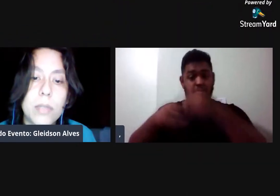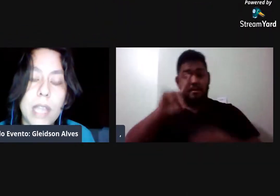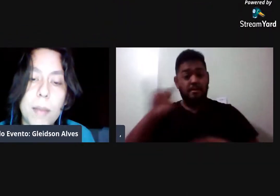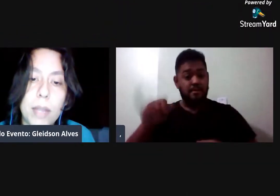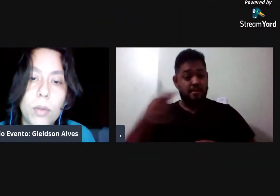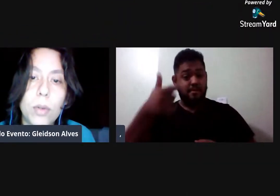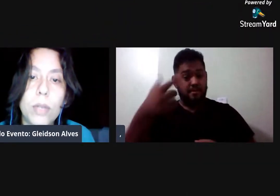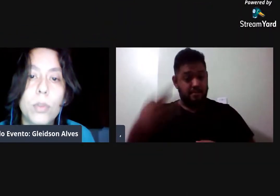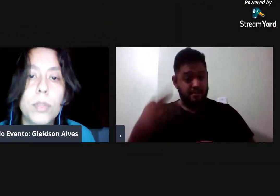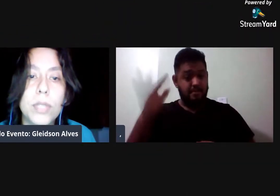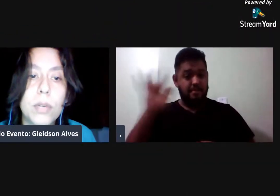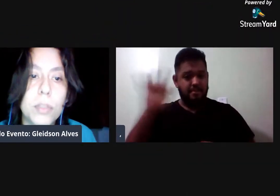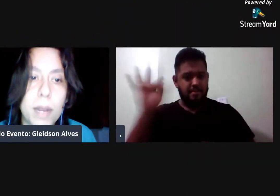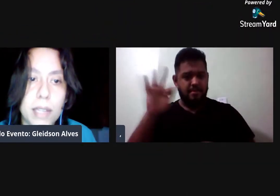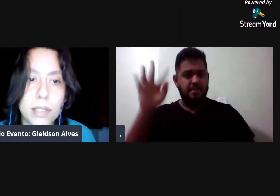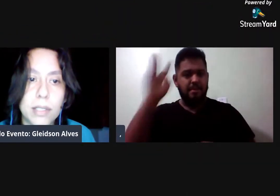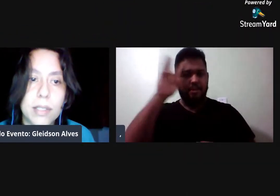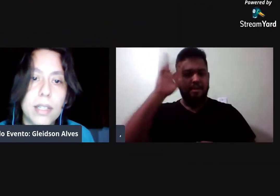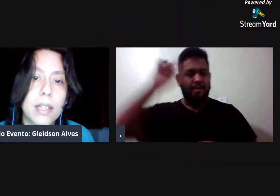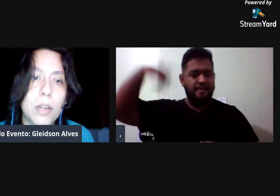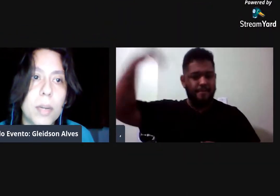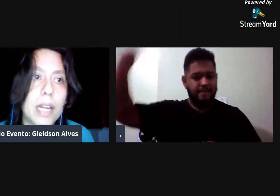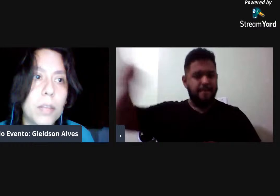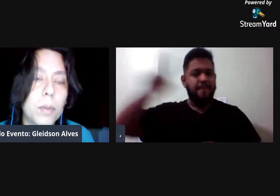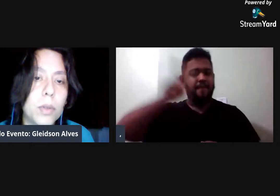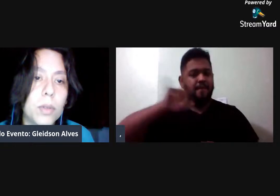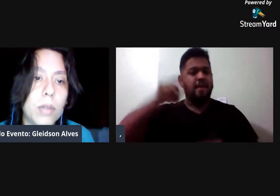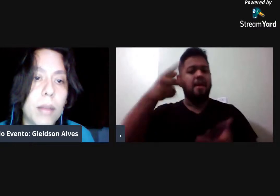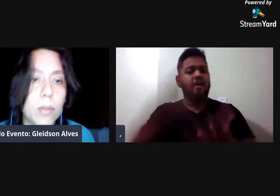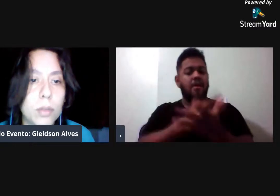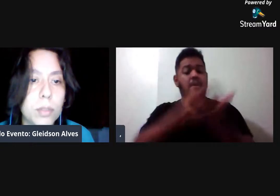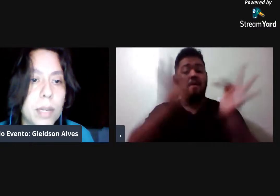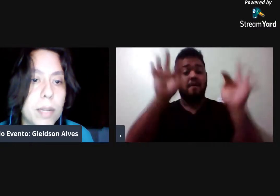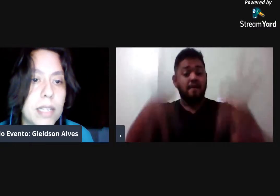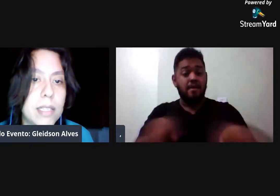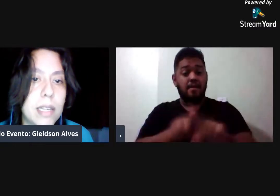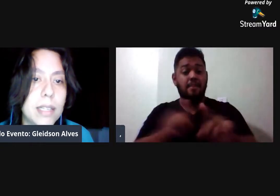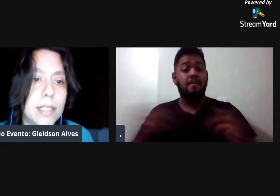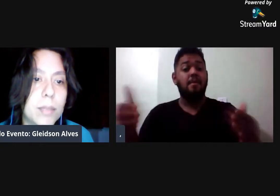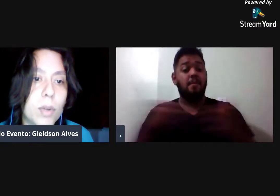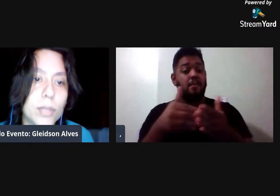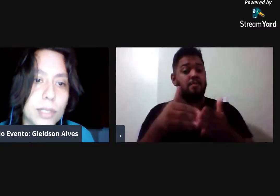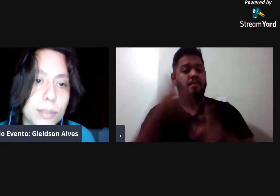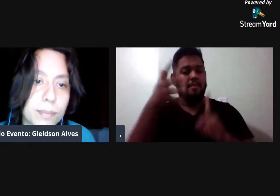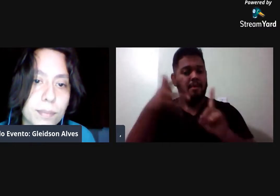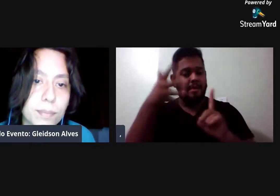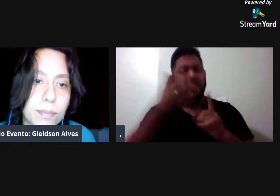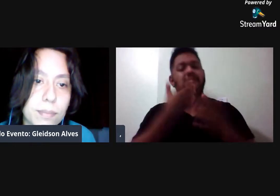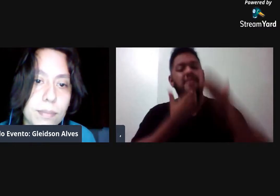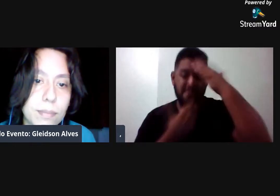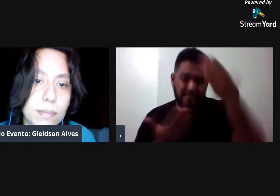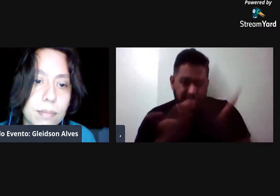acontecer o encerramento e o último círculo de palestras. Obrigado a todos pela presença e boa noite.